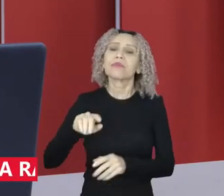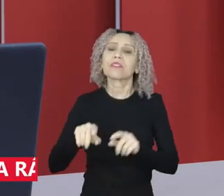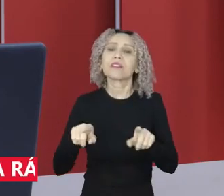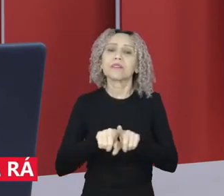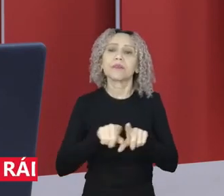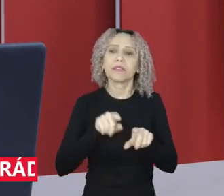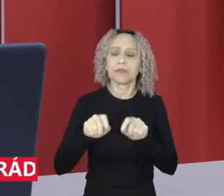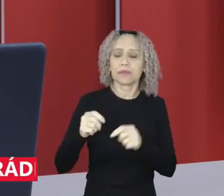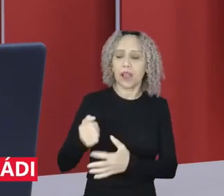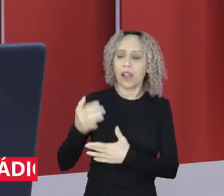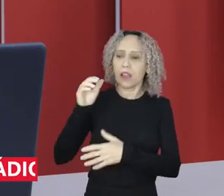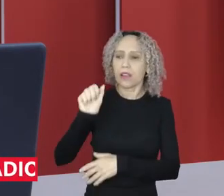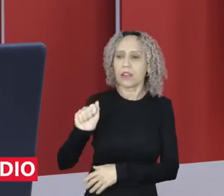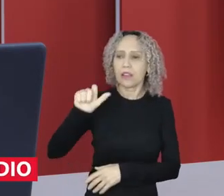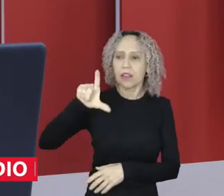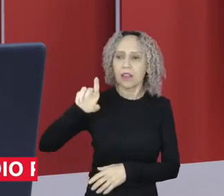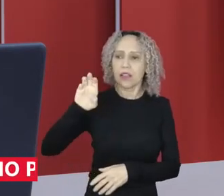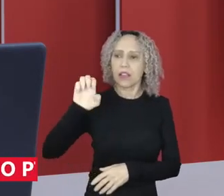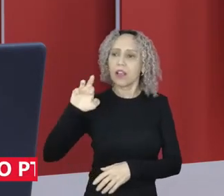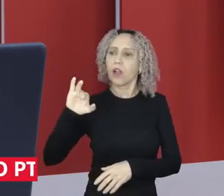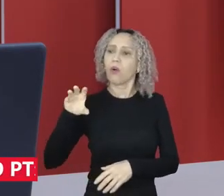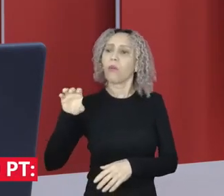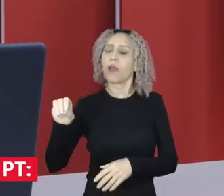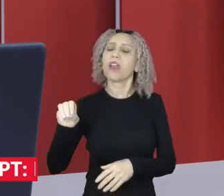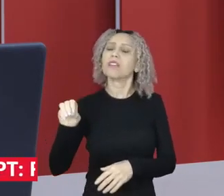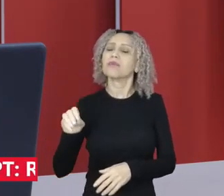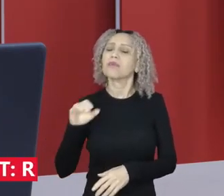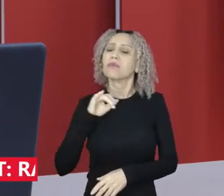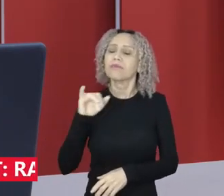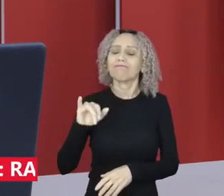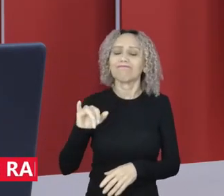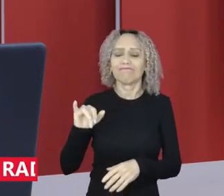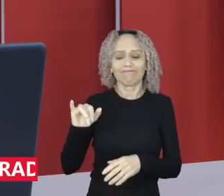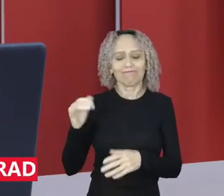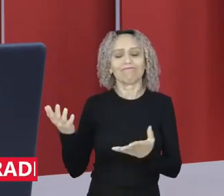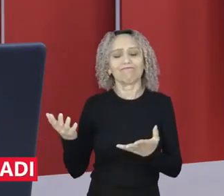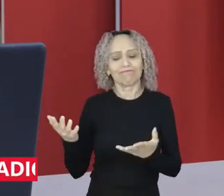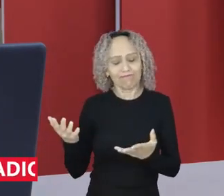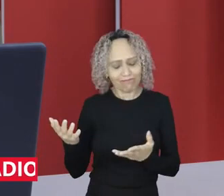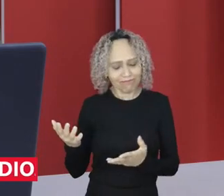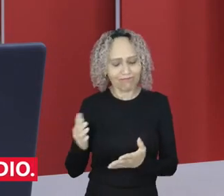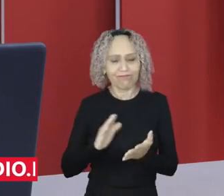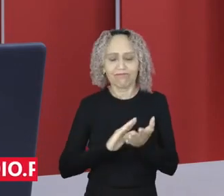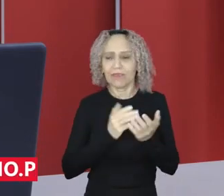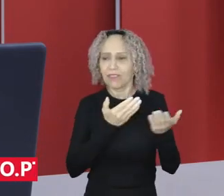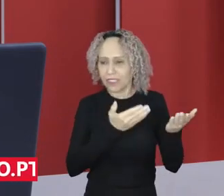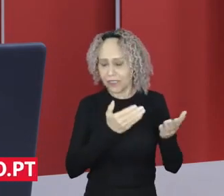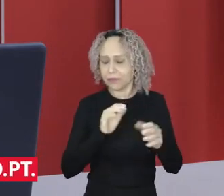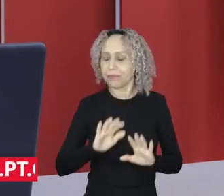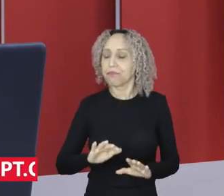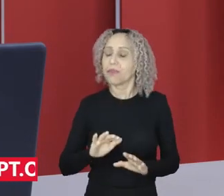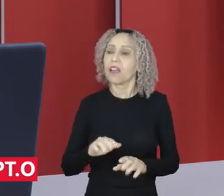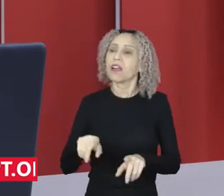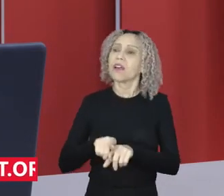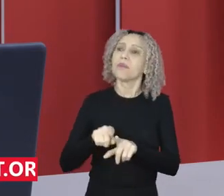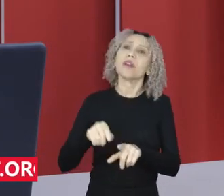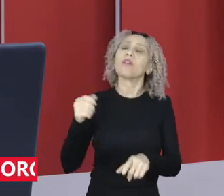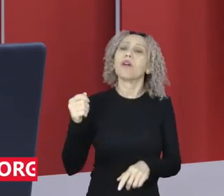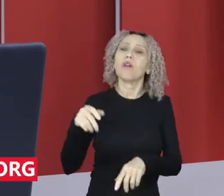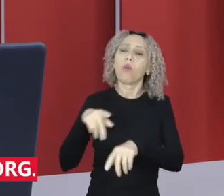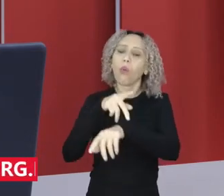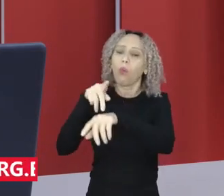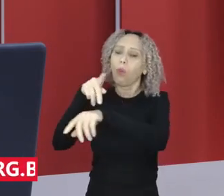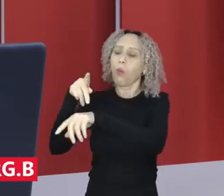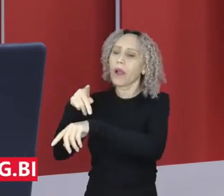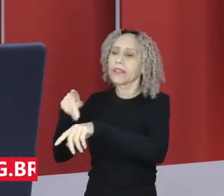Inclusive, os países já manifestaram interesse em integrar o bloco e os países membros também